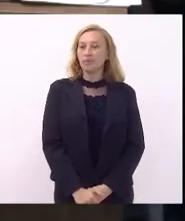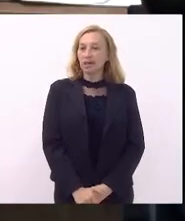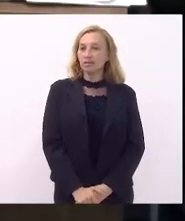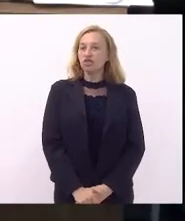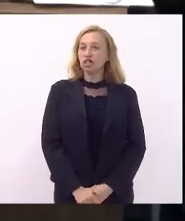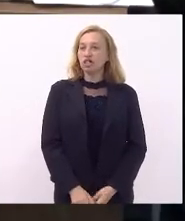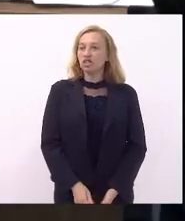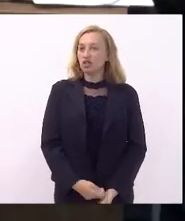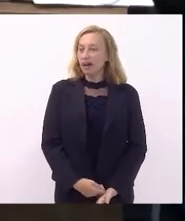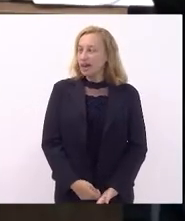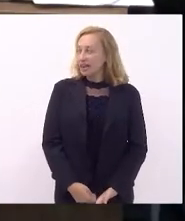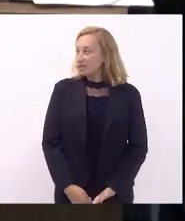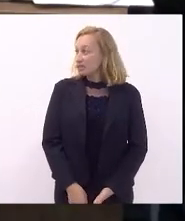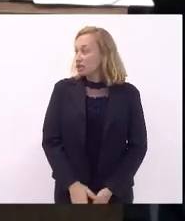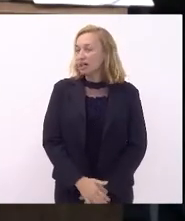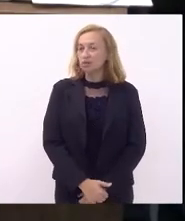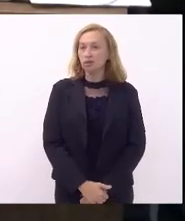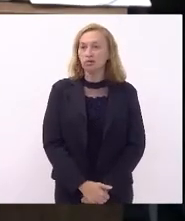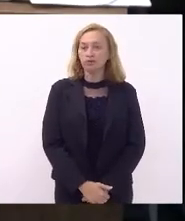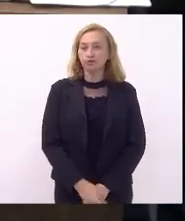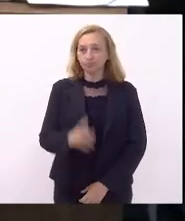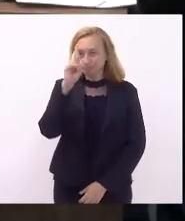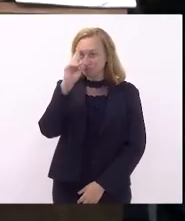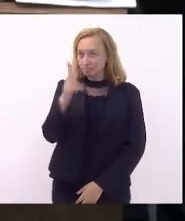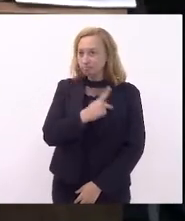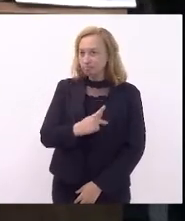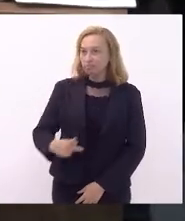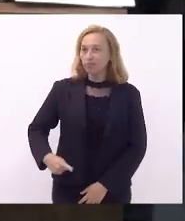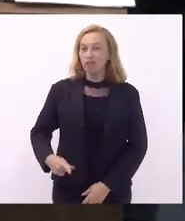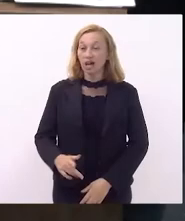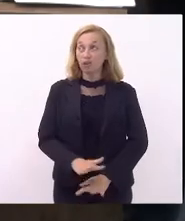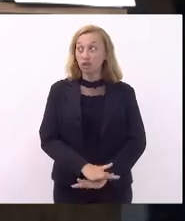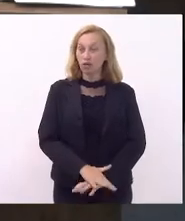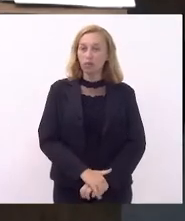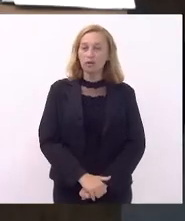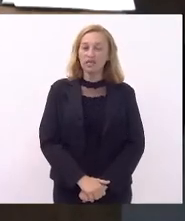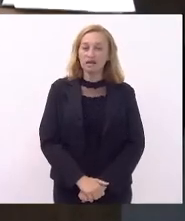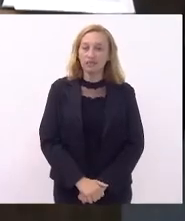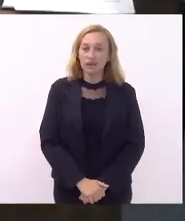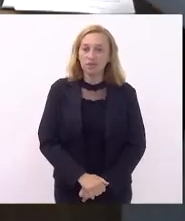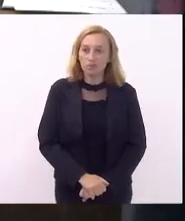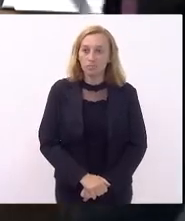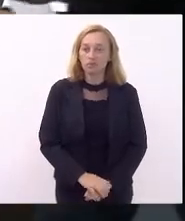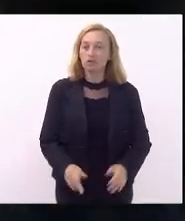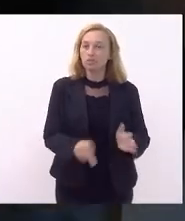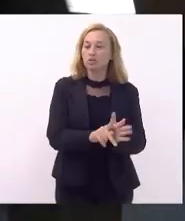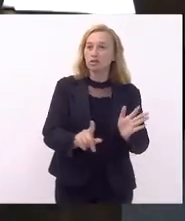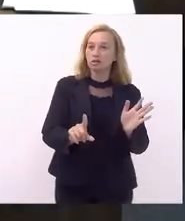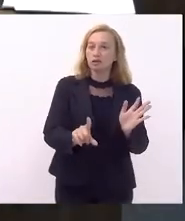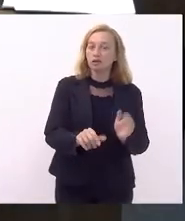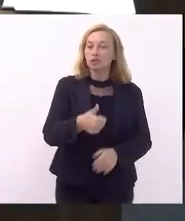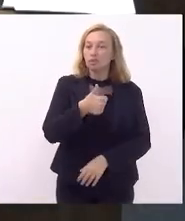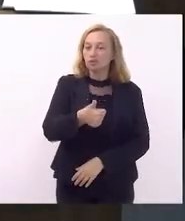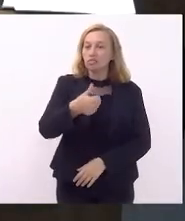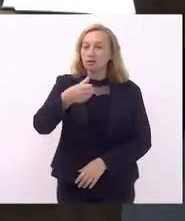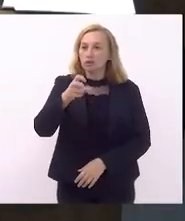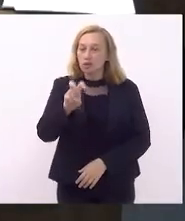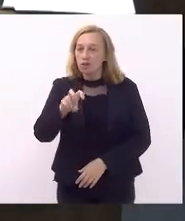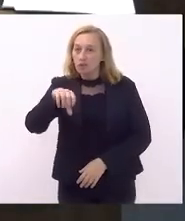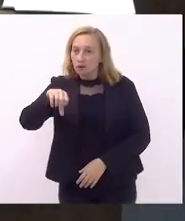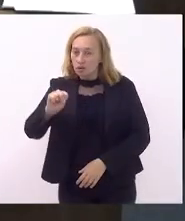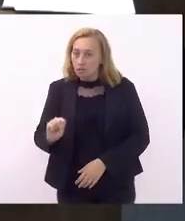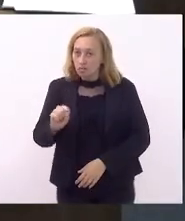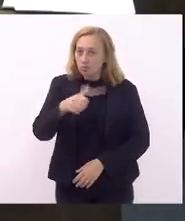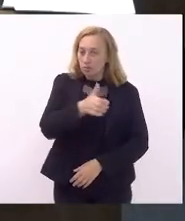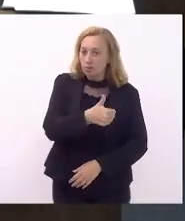Senhor presidente, parecer da Comissão de Servidores ao projeto de lei número 5658 de autoria do Poder